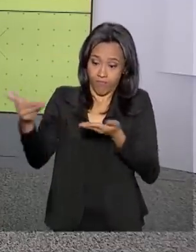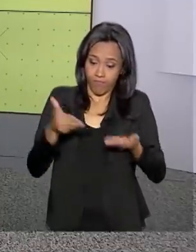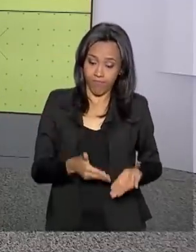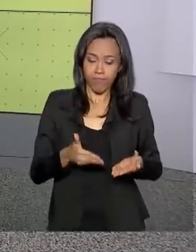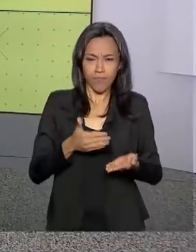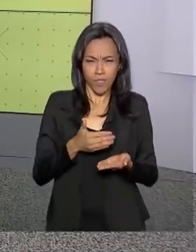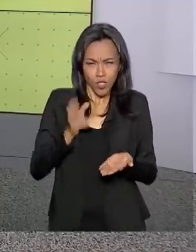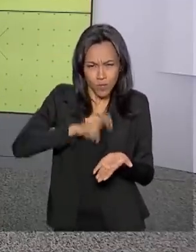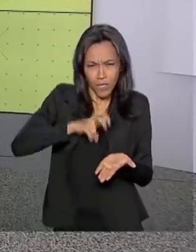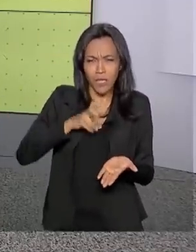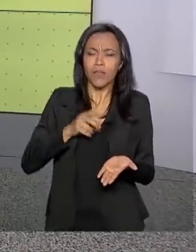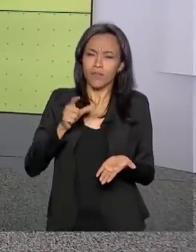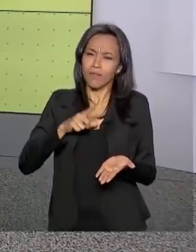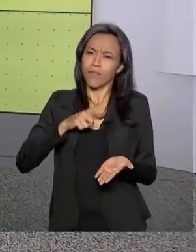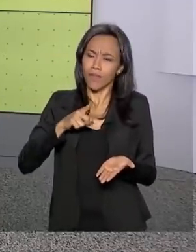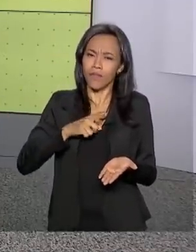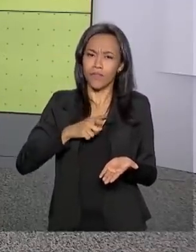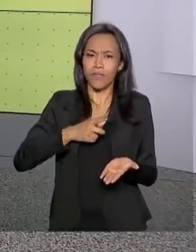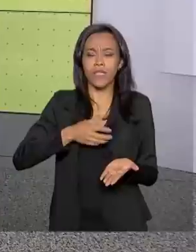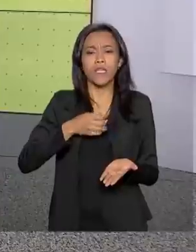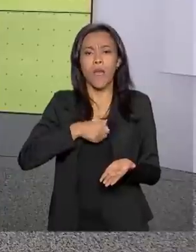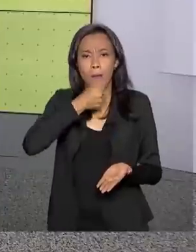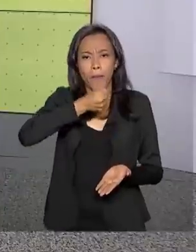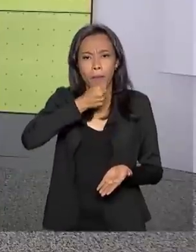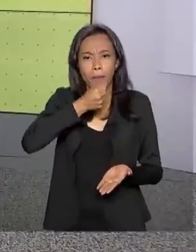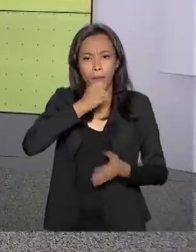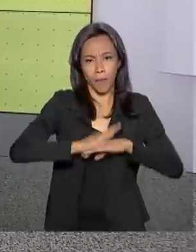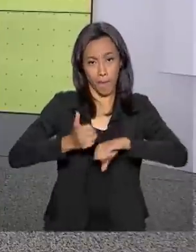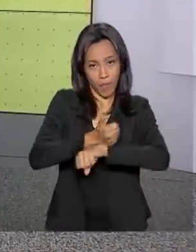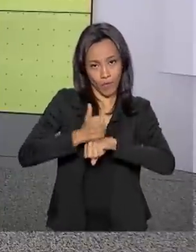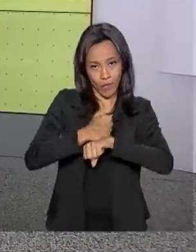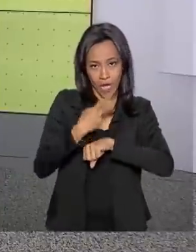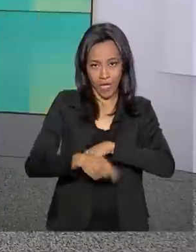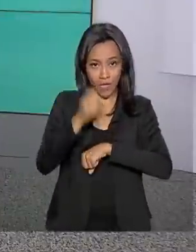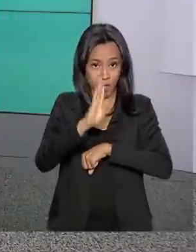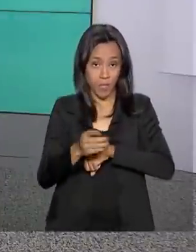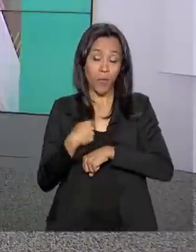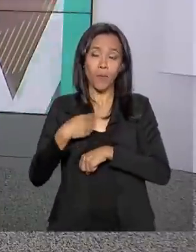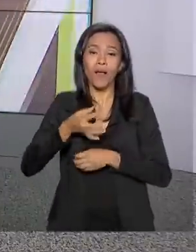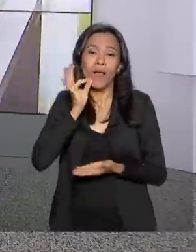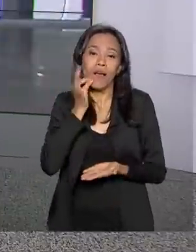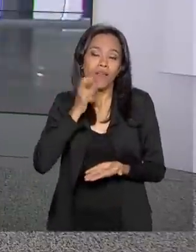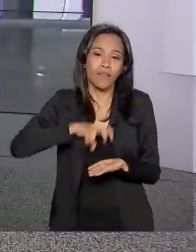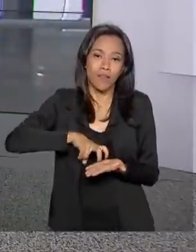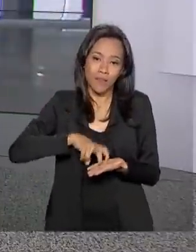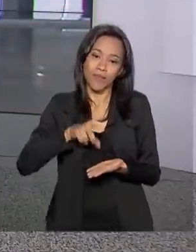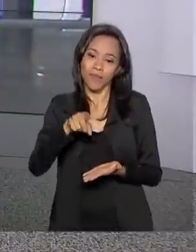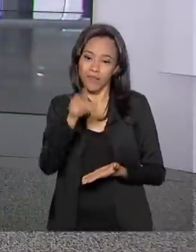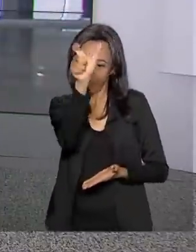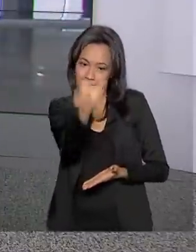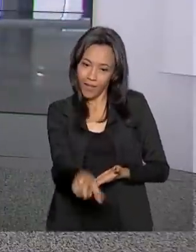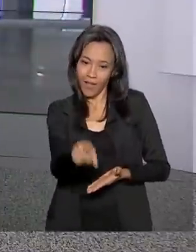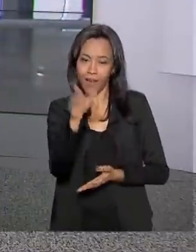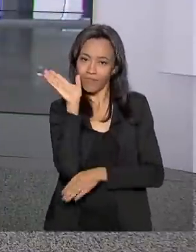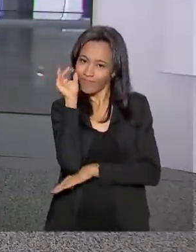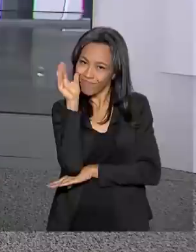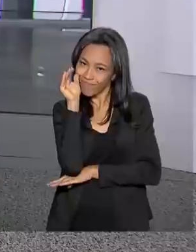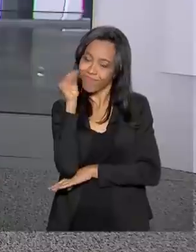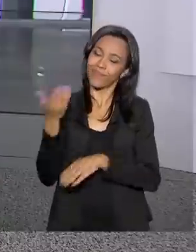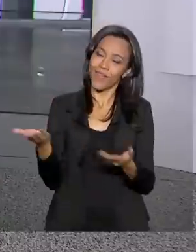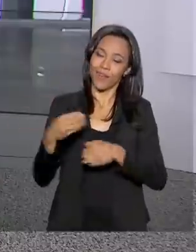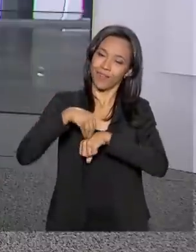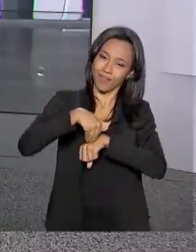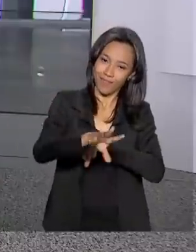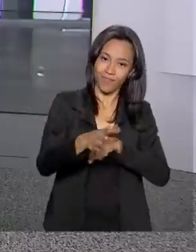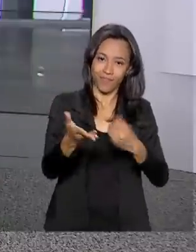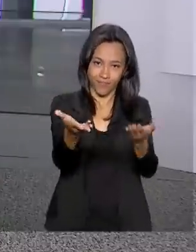do Planalto jornalistas brasileiros para um café da manhã. A repórter Luciana Colares de Holanda acompanhou e conversa com a gente